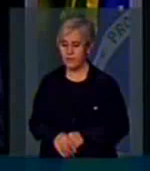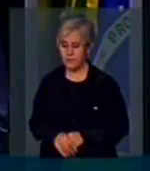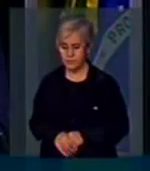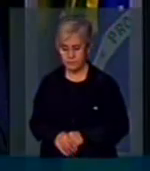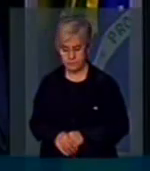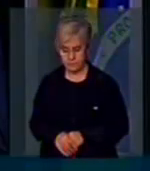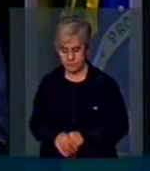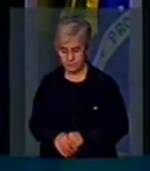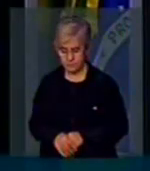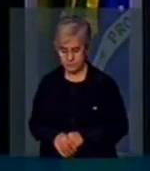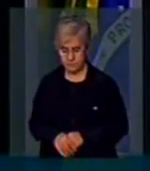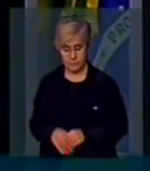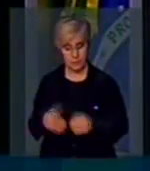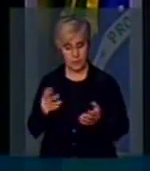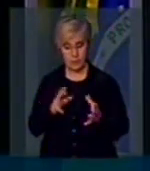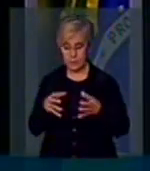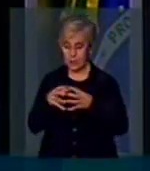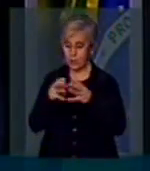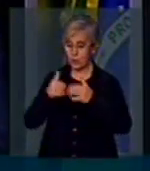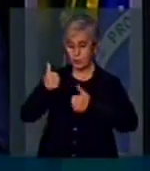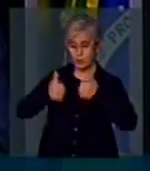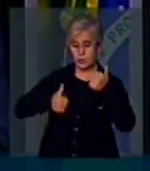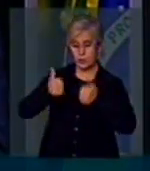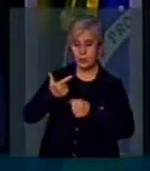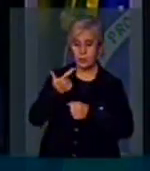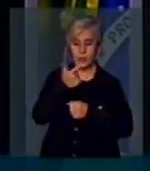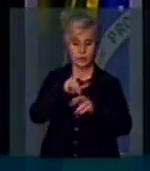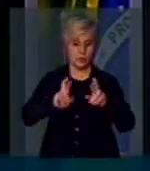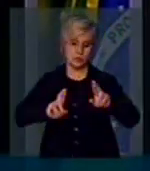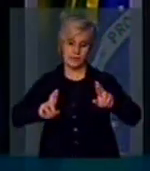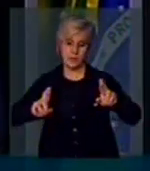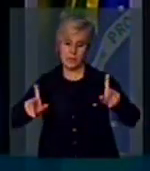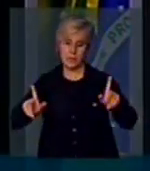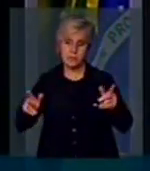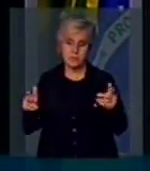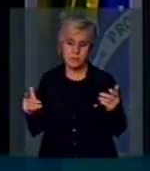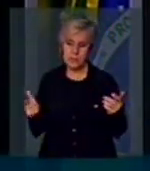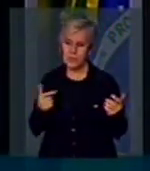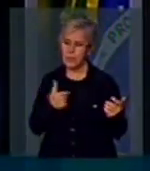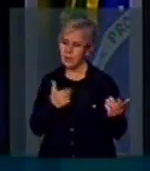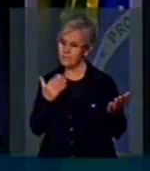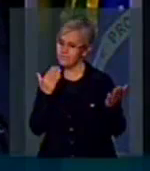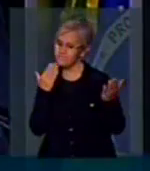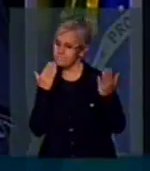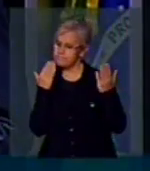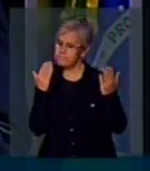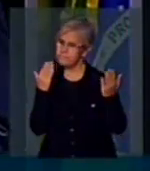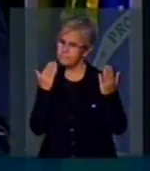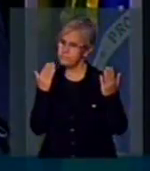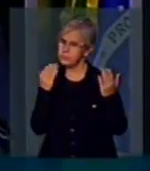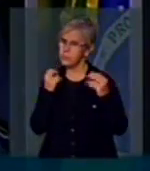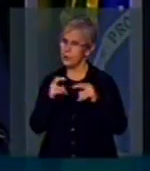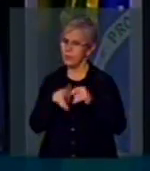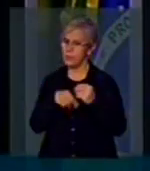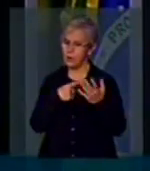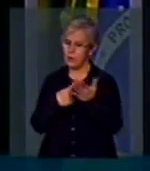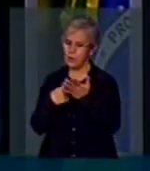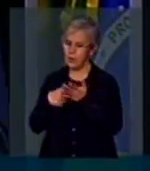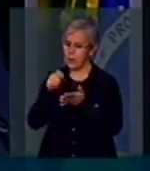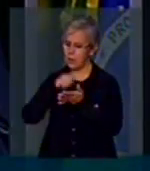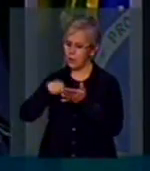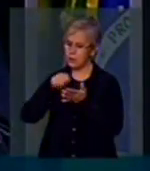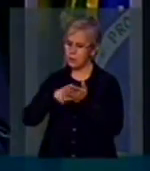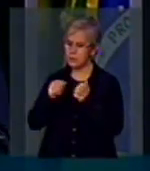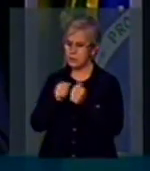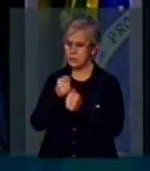alguém torce para um time de futebol, eu vou rotular de alguma coisa. Agora, a desconfiança que eu tenho é exatamente de um acordo assinado há